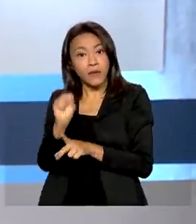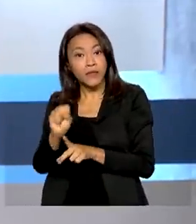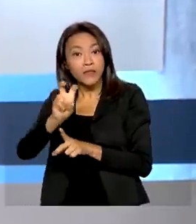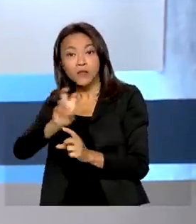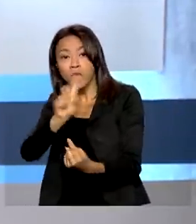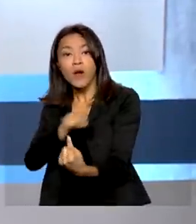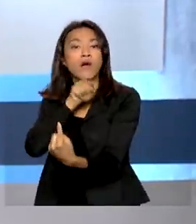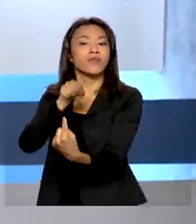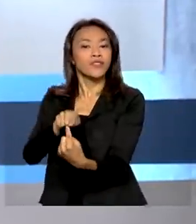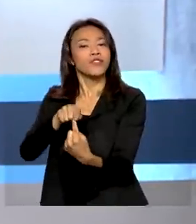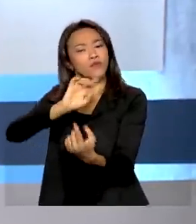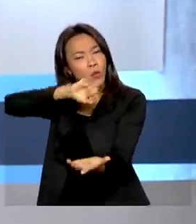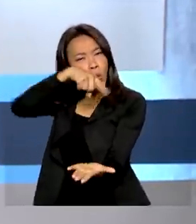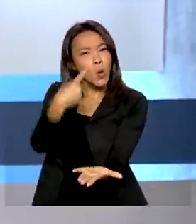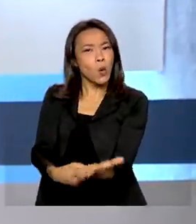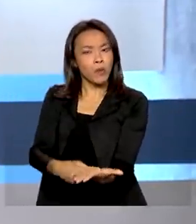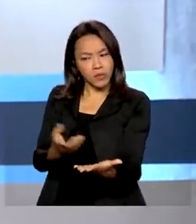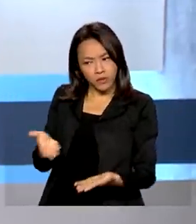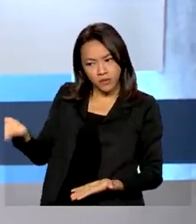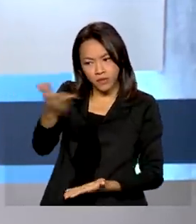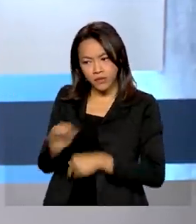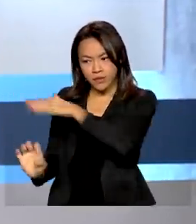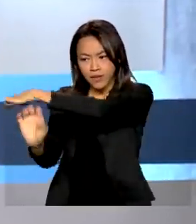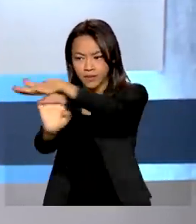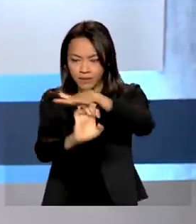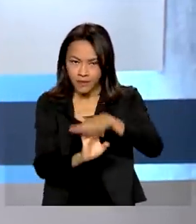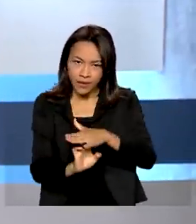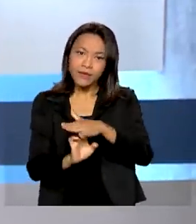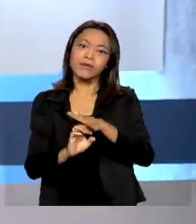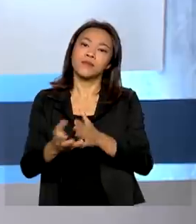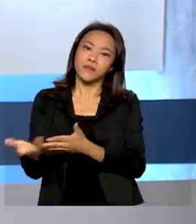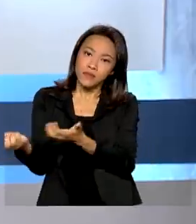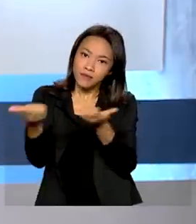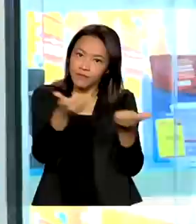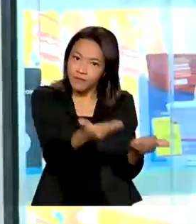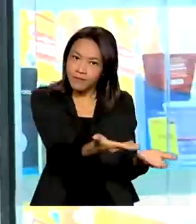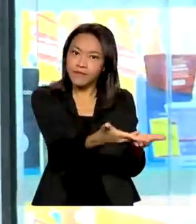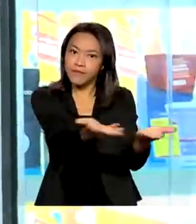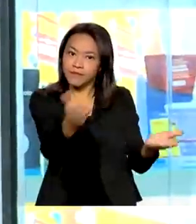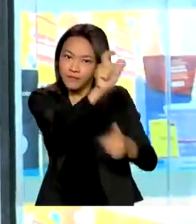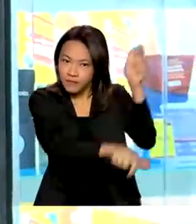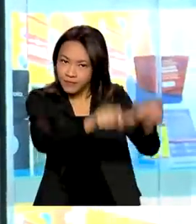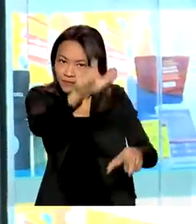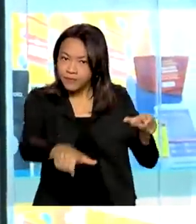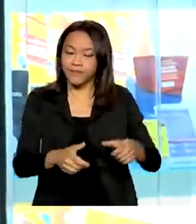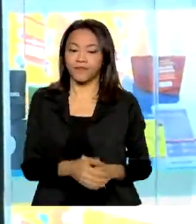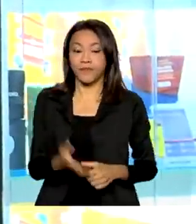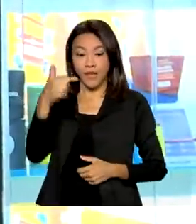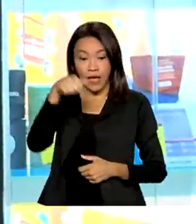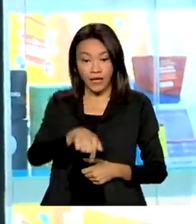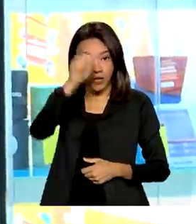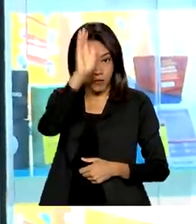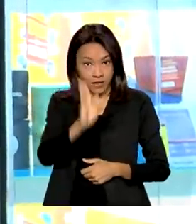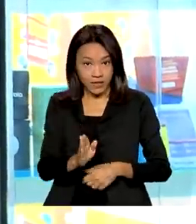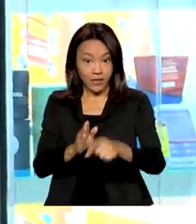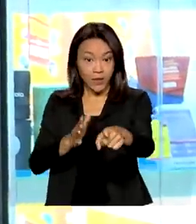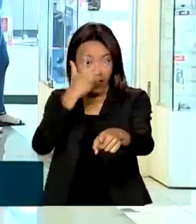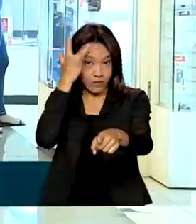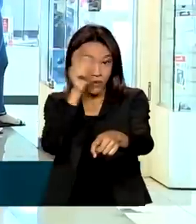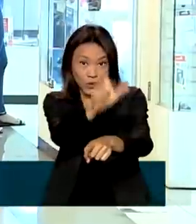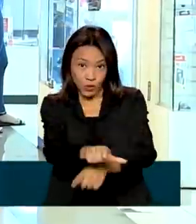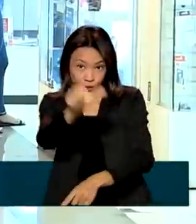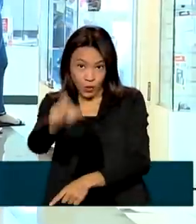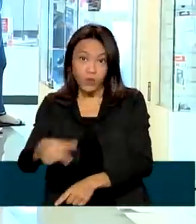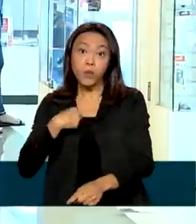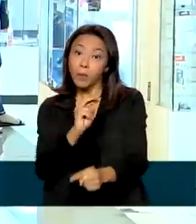reforçar o compromisso de empresas e prestadores de serviço. Aqui no Brasil, os consumidores estão protegidos